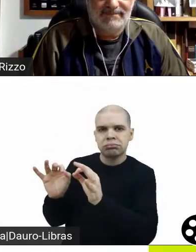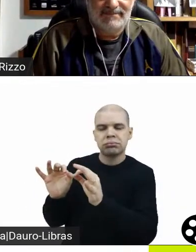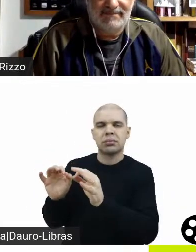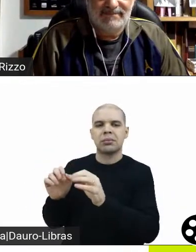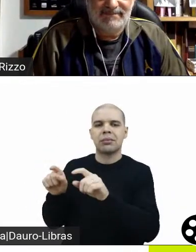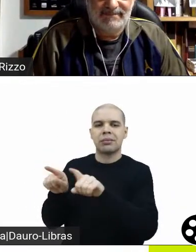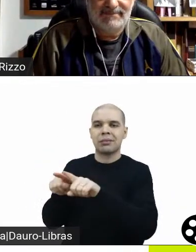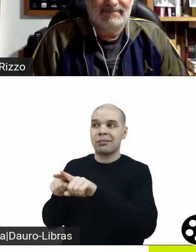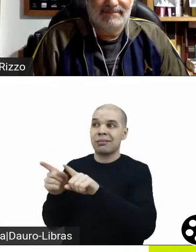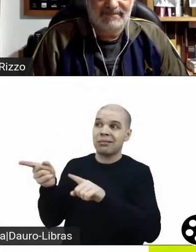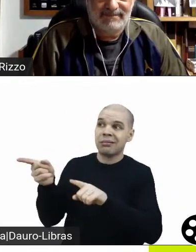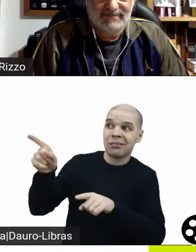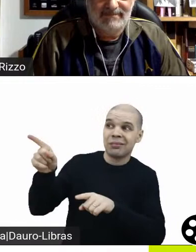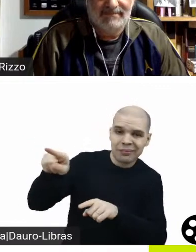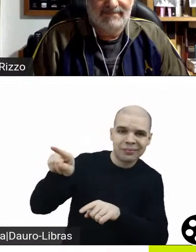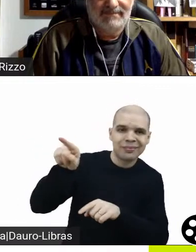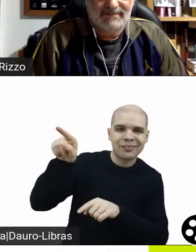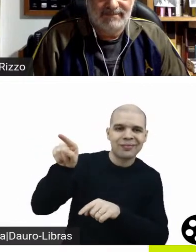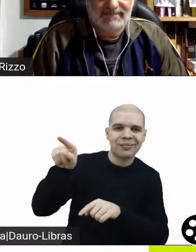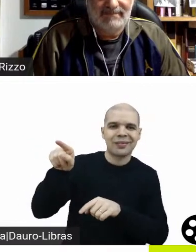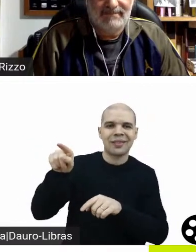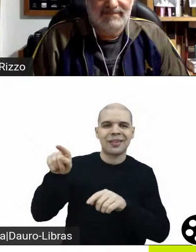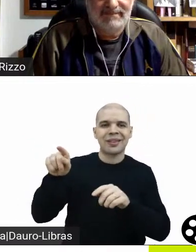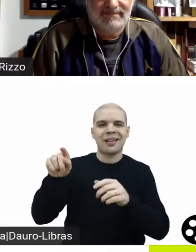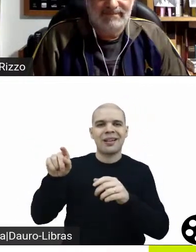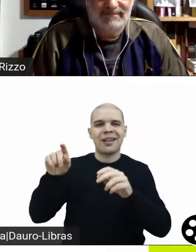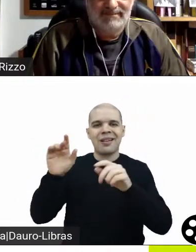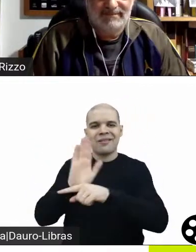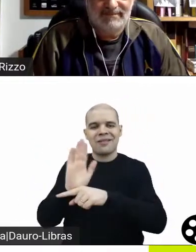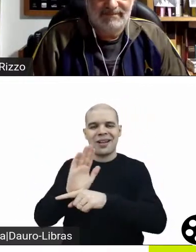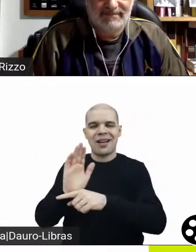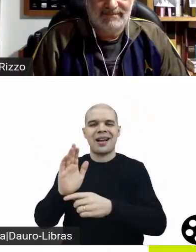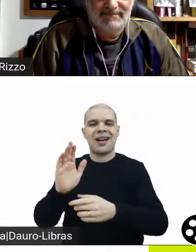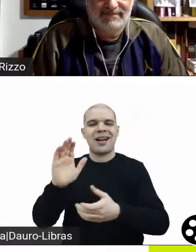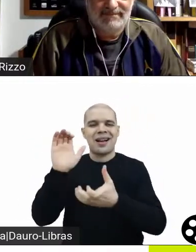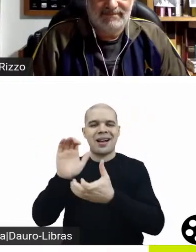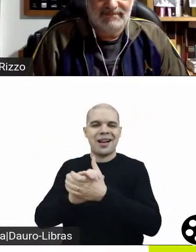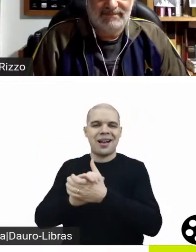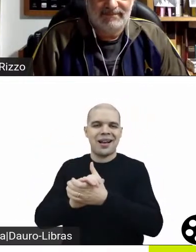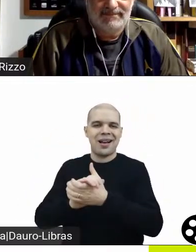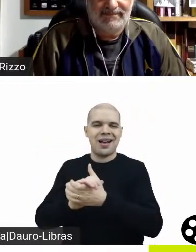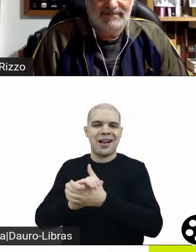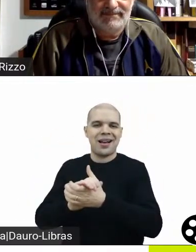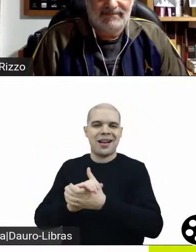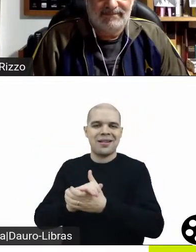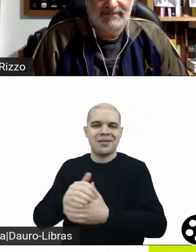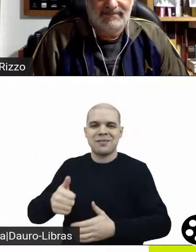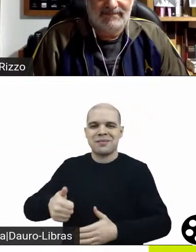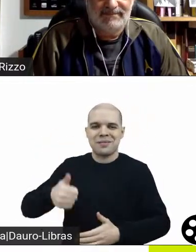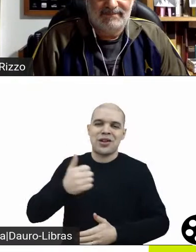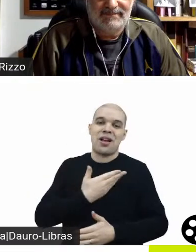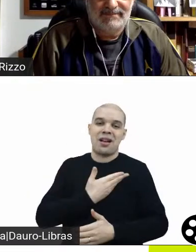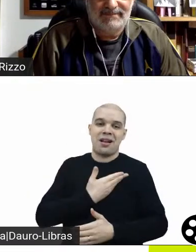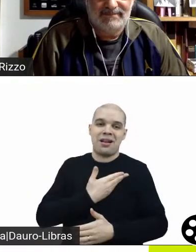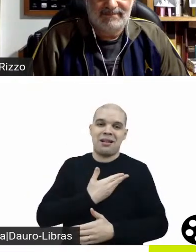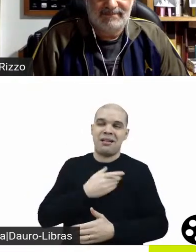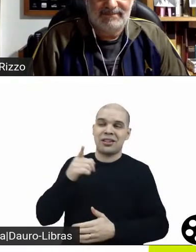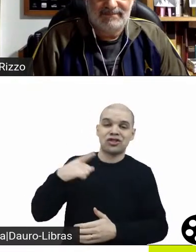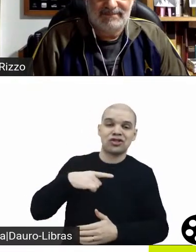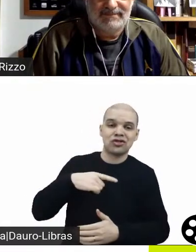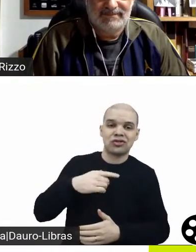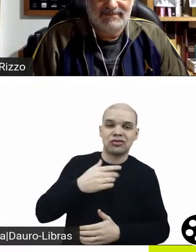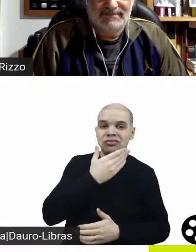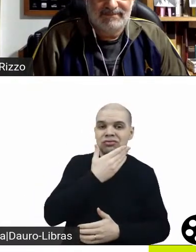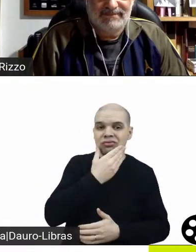gay. E como sua conduta parece o olhar de uma pessoa hétero para uma pessoa gay. No Back Blue você